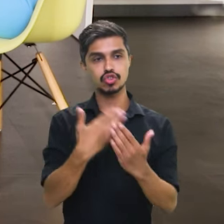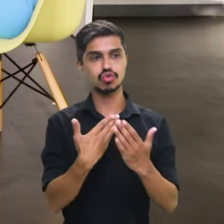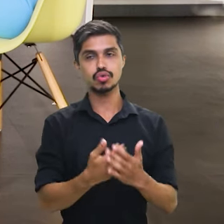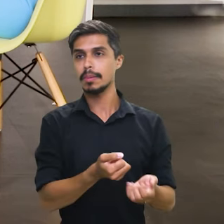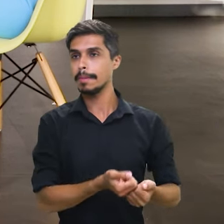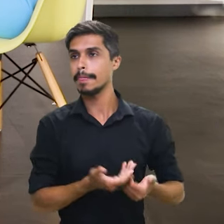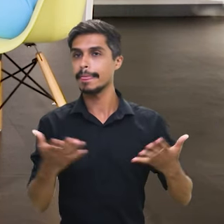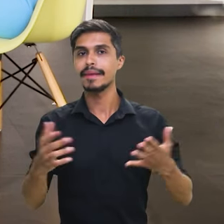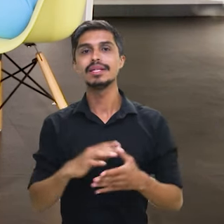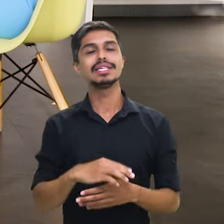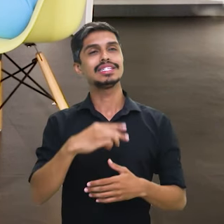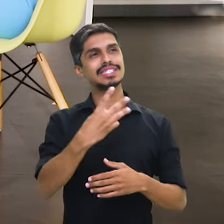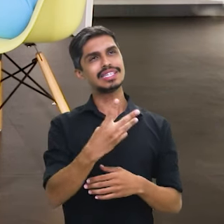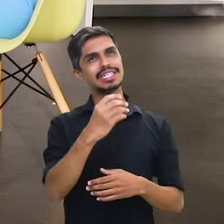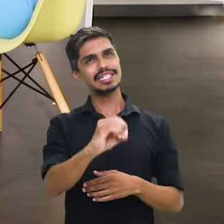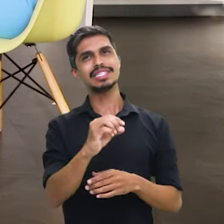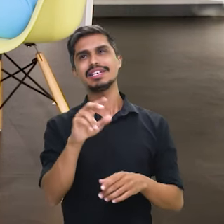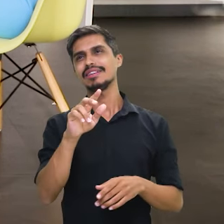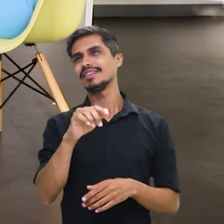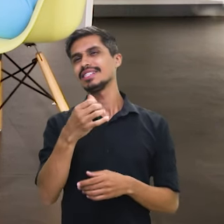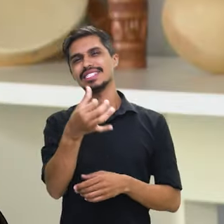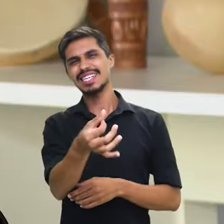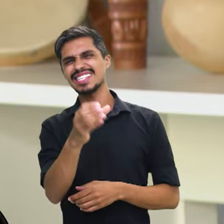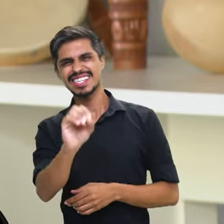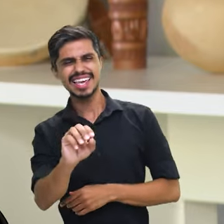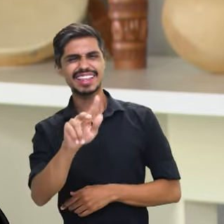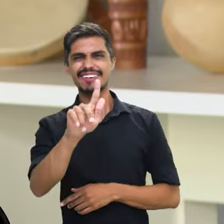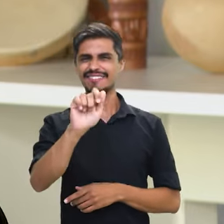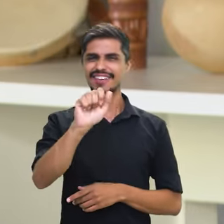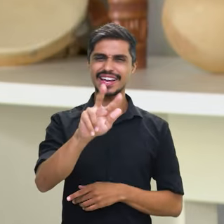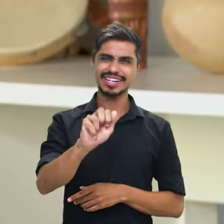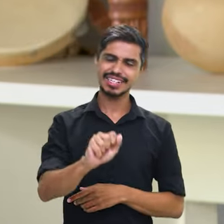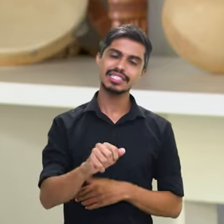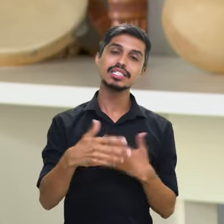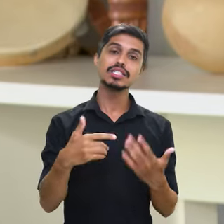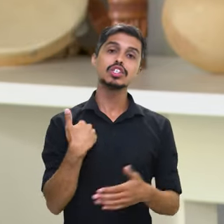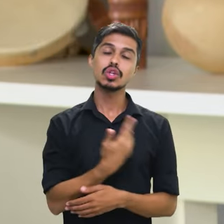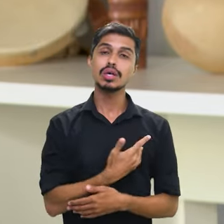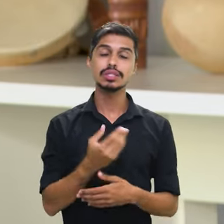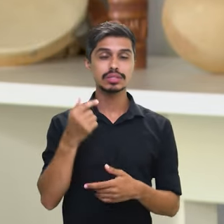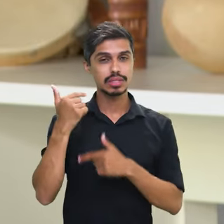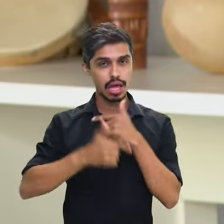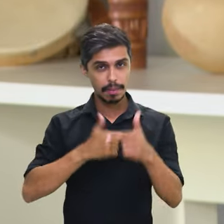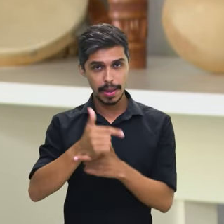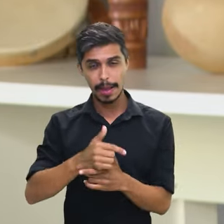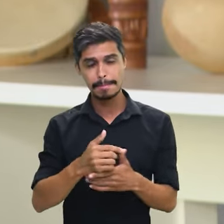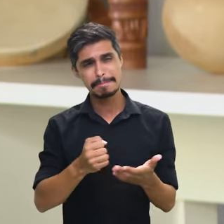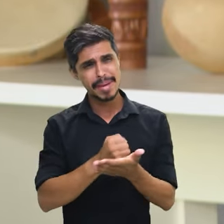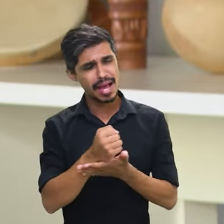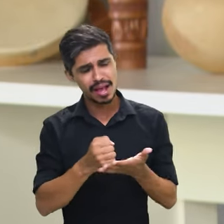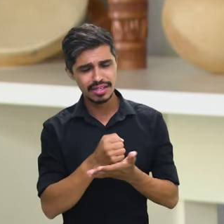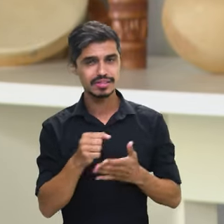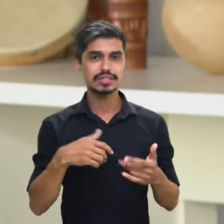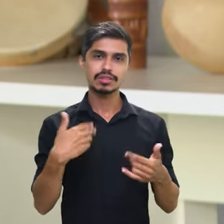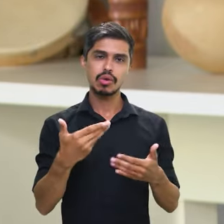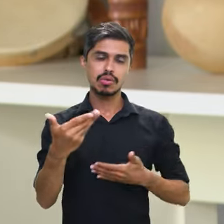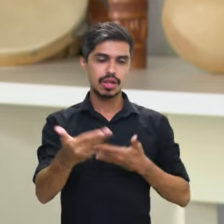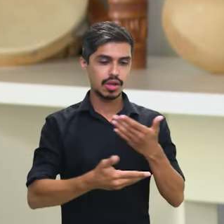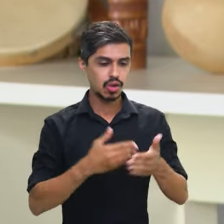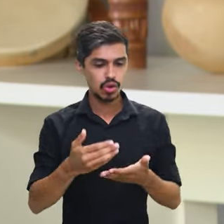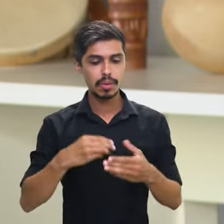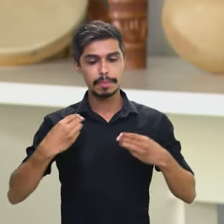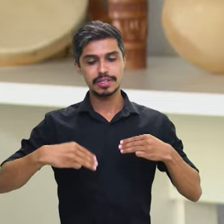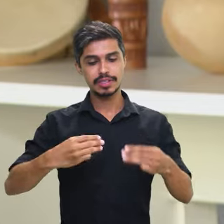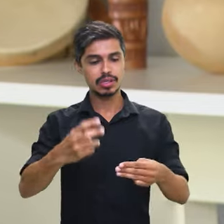estudo para a diplomacia de 30 para 60 vagas. Então, nós estamos fazendo um trabalho de base para que a